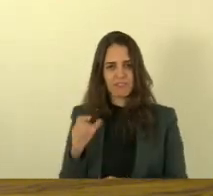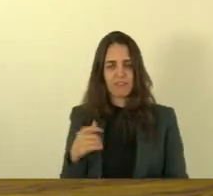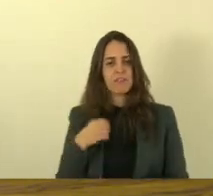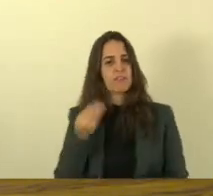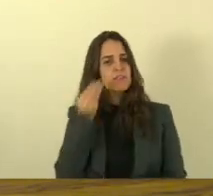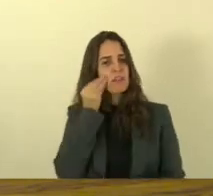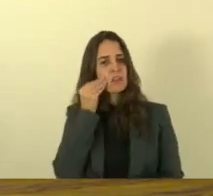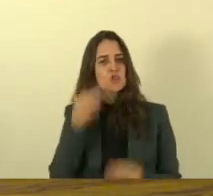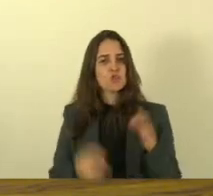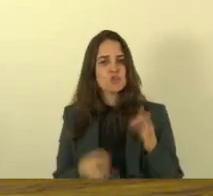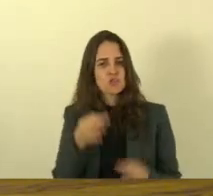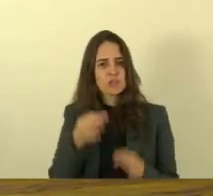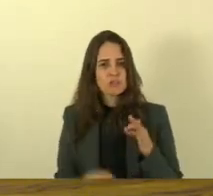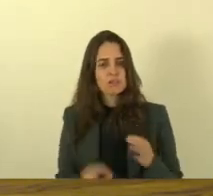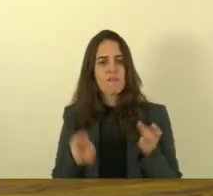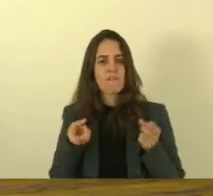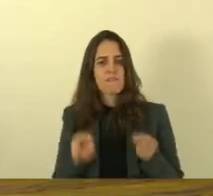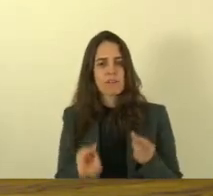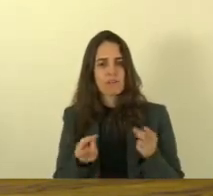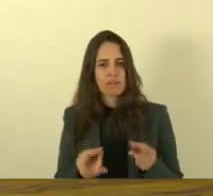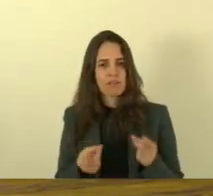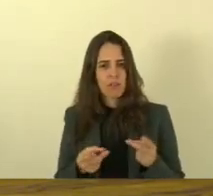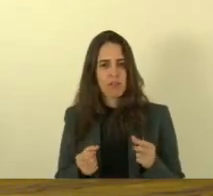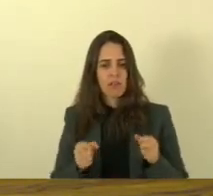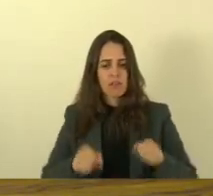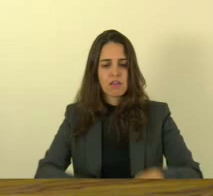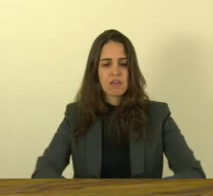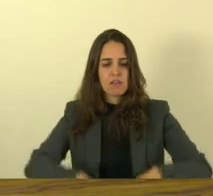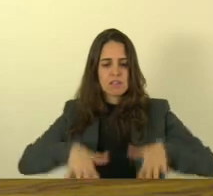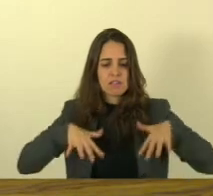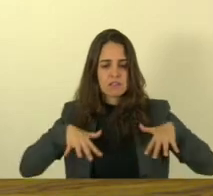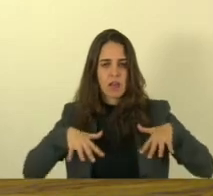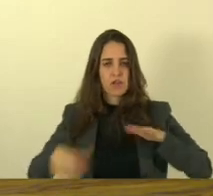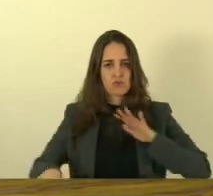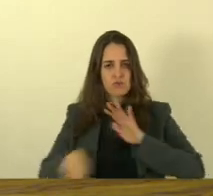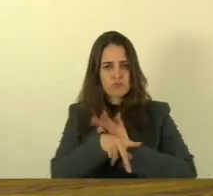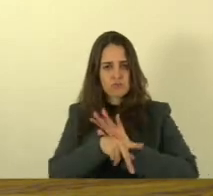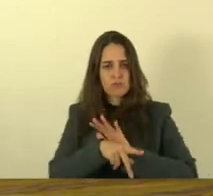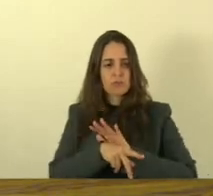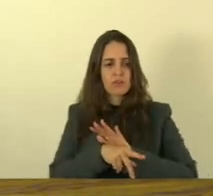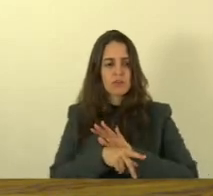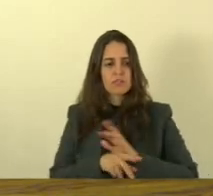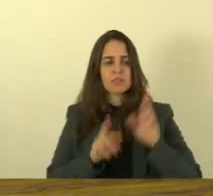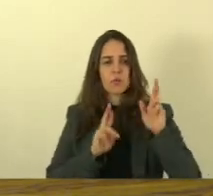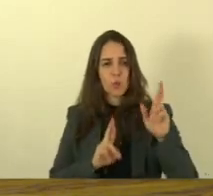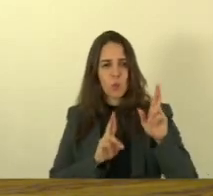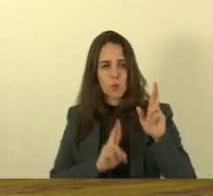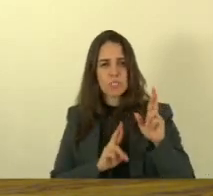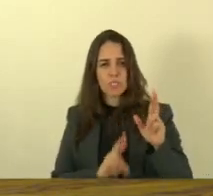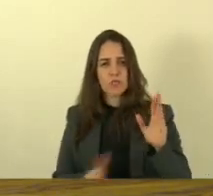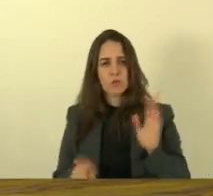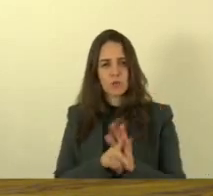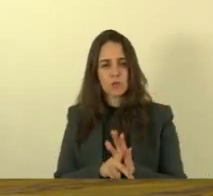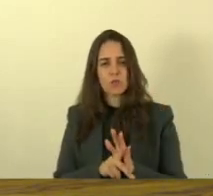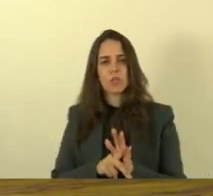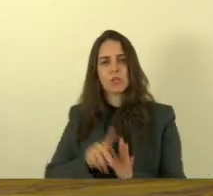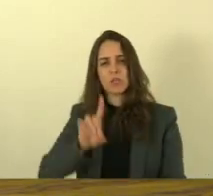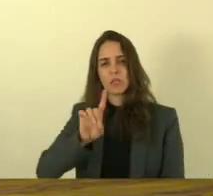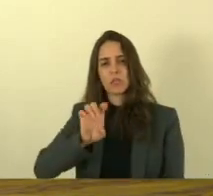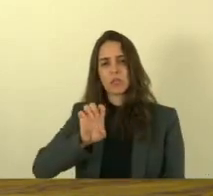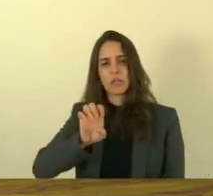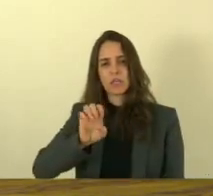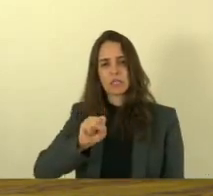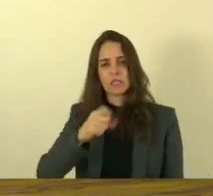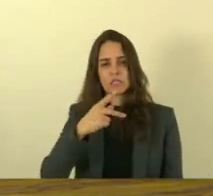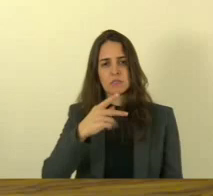leiloar um estádio que pertence ao torcedor da Desportiva e ao povo Capixaba